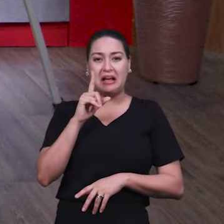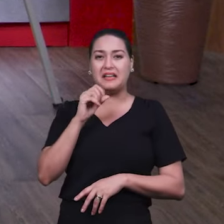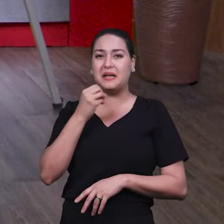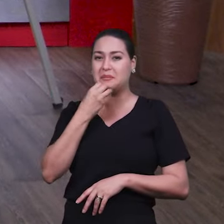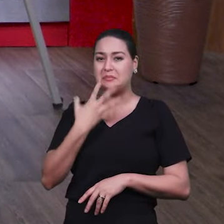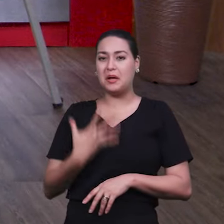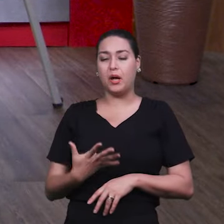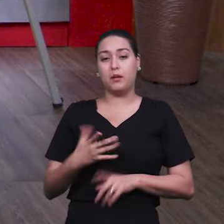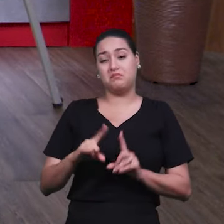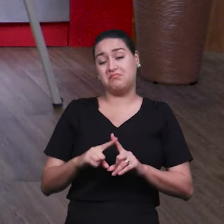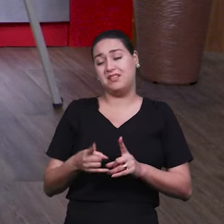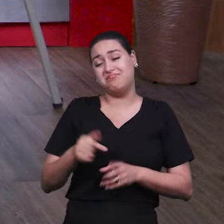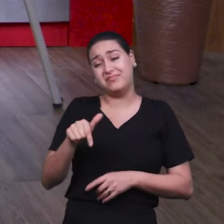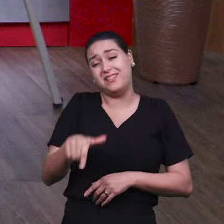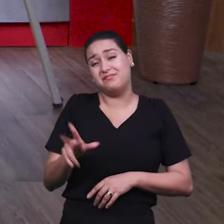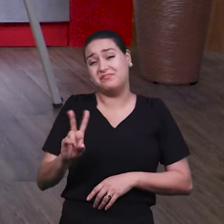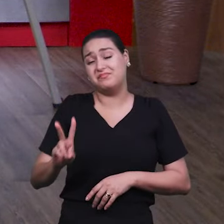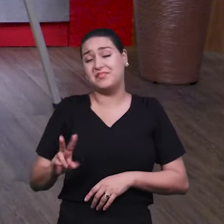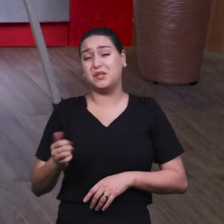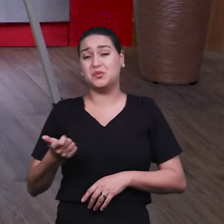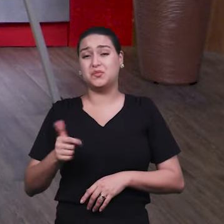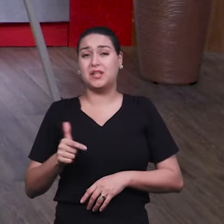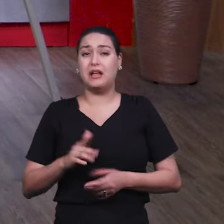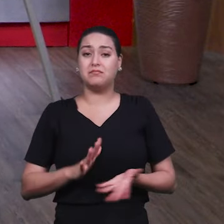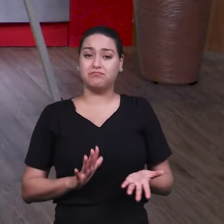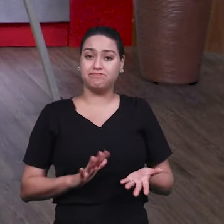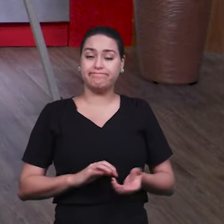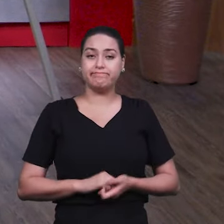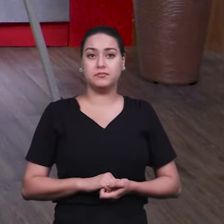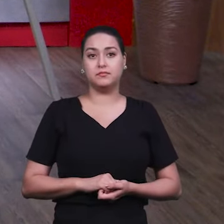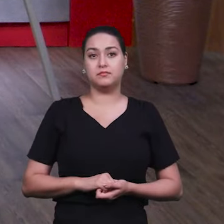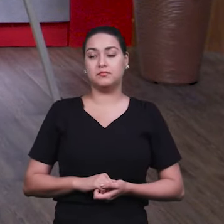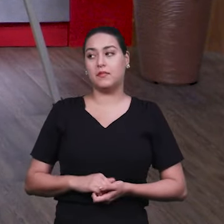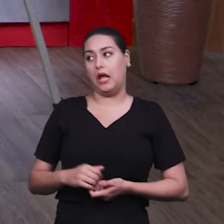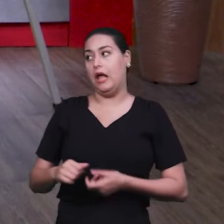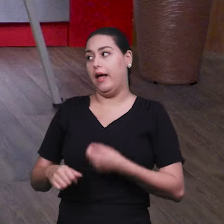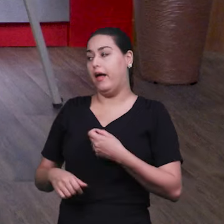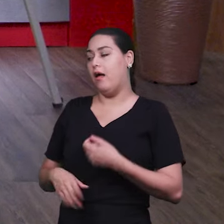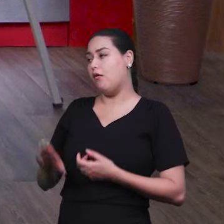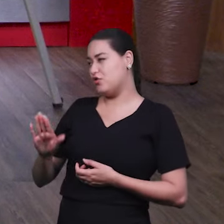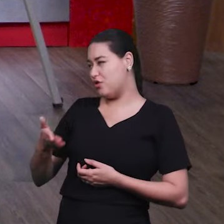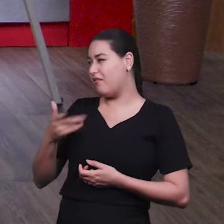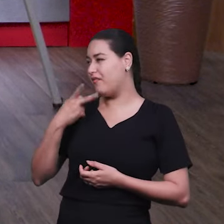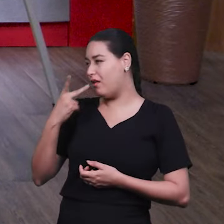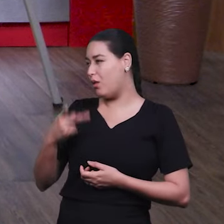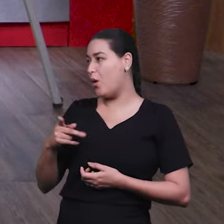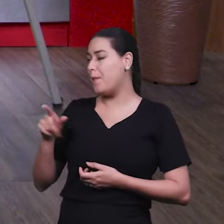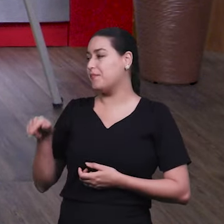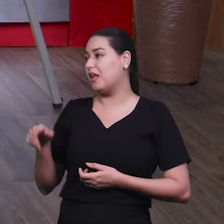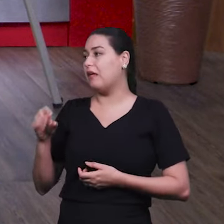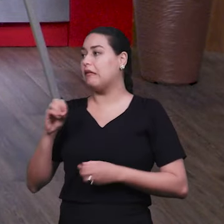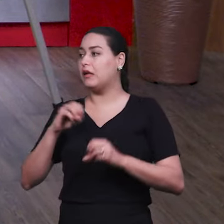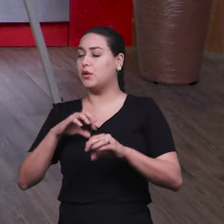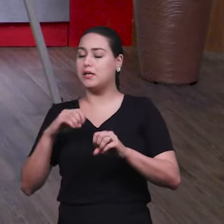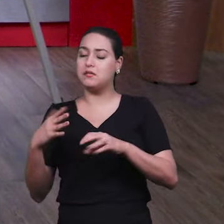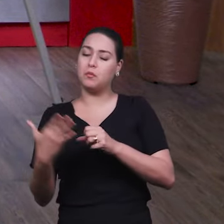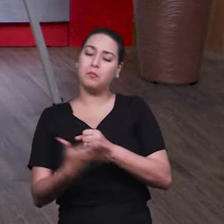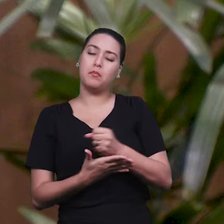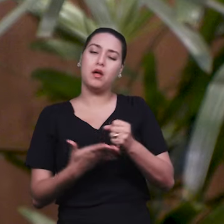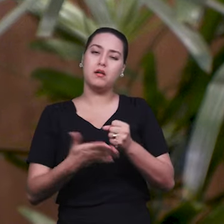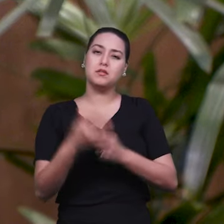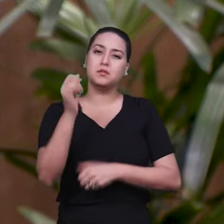fazer algum complemento? É o que a Jane falou, né, que nós, na educação básica, por exemplo,